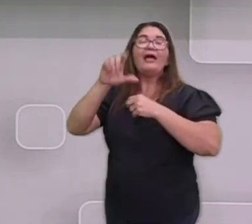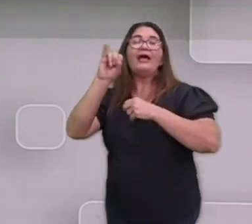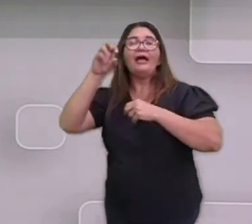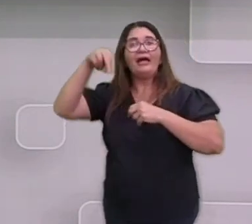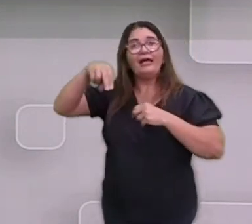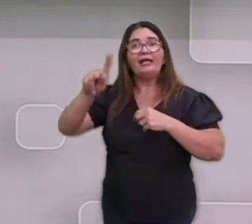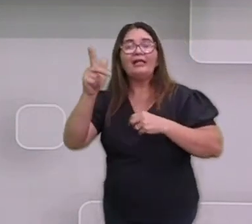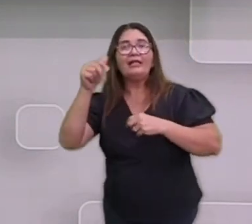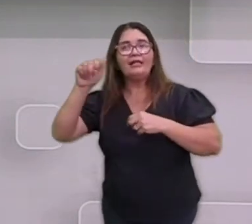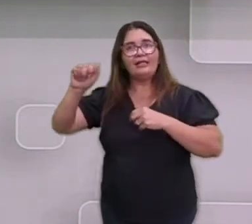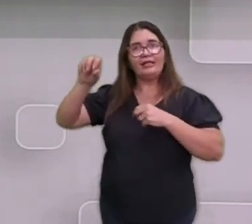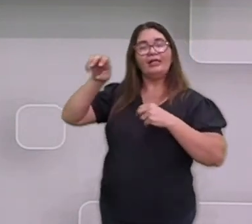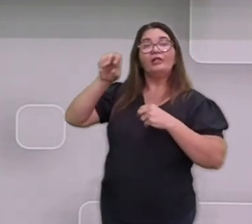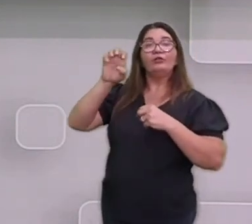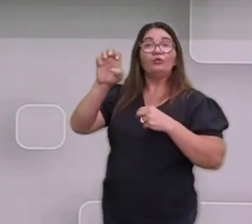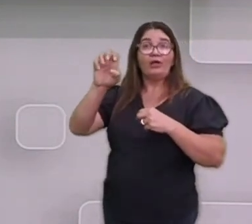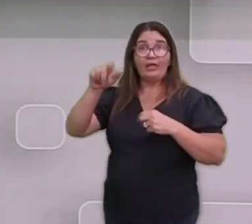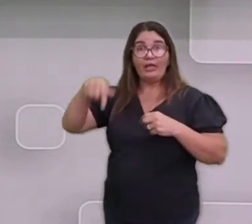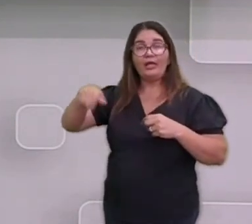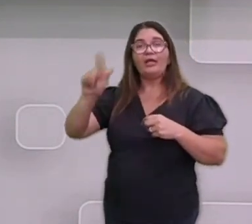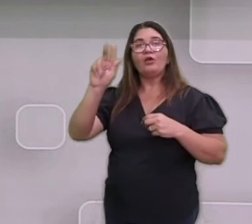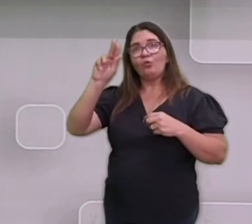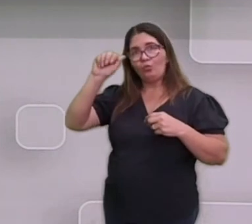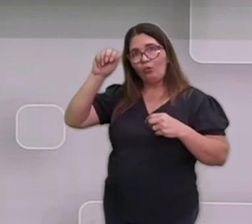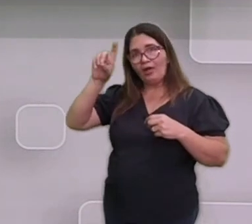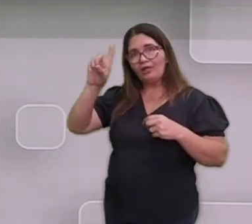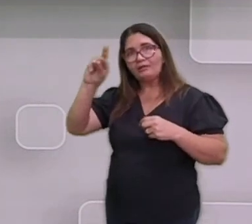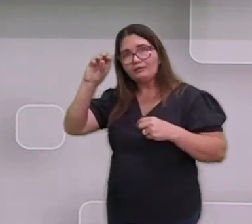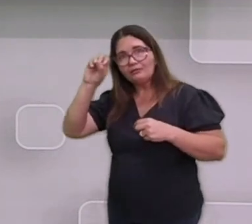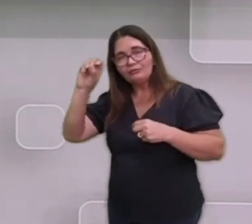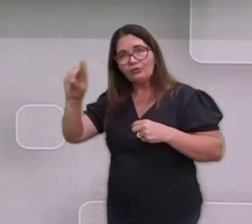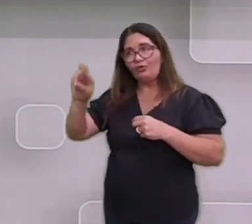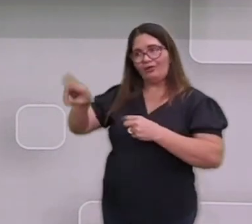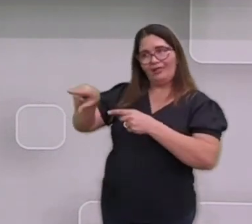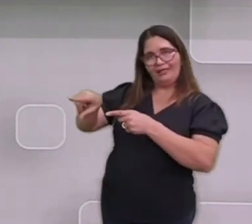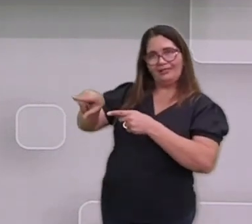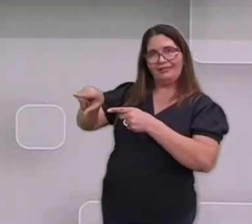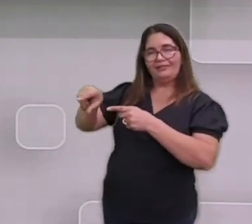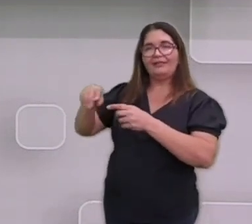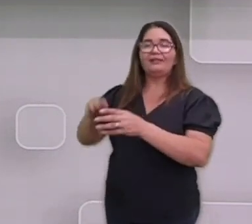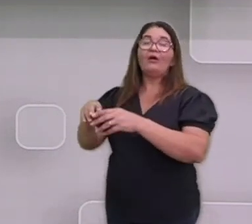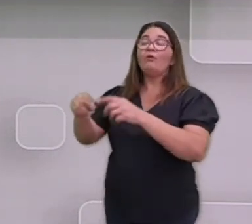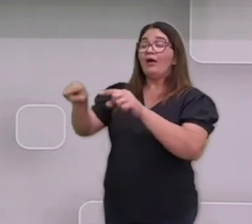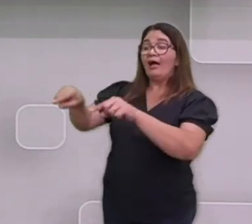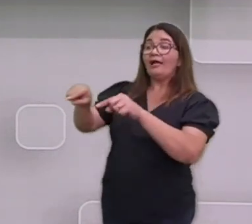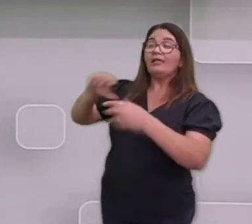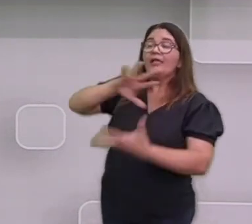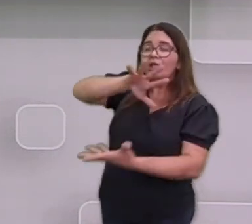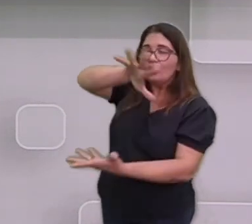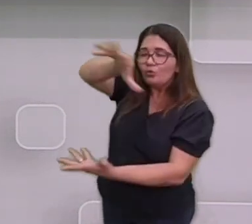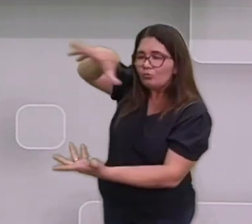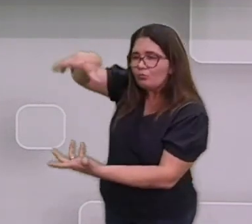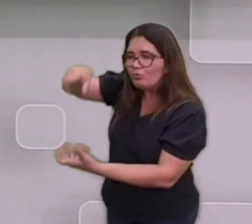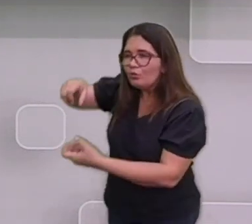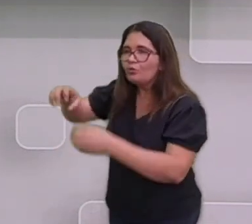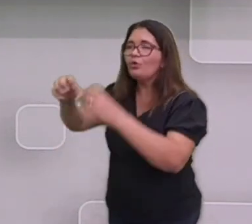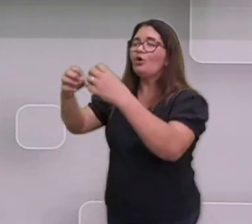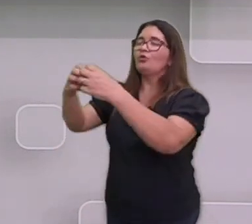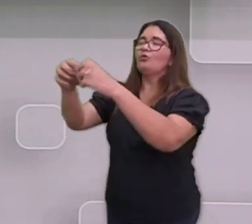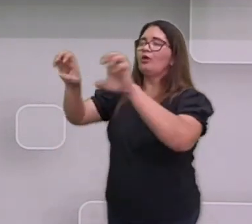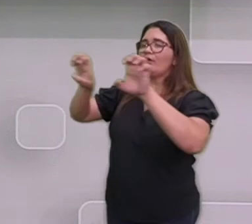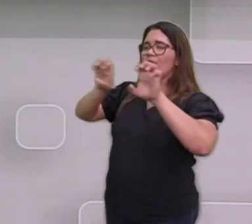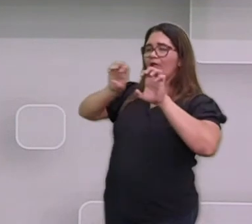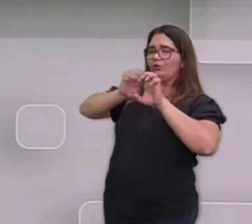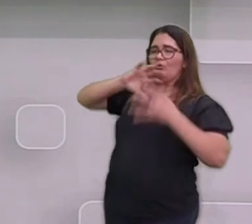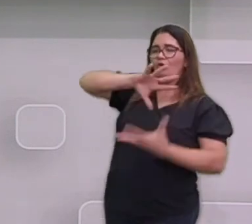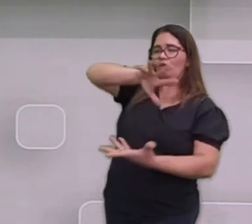ali, da linha do Equador, faz muito calor. Ela é muito quente. E a região sul? O a gente pode falar